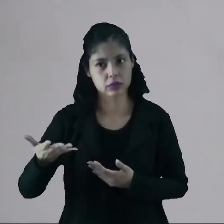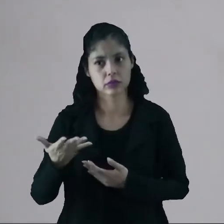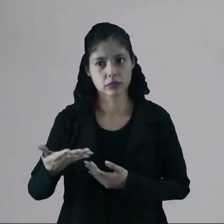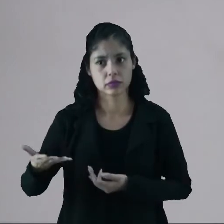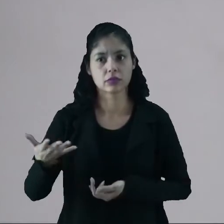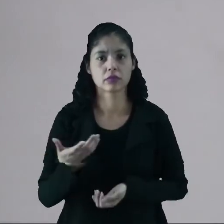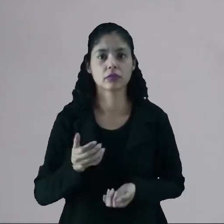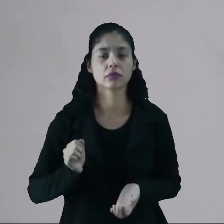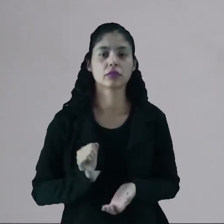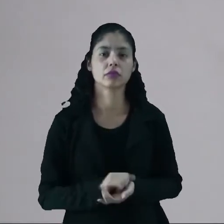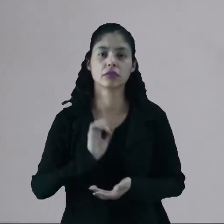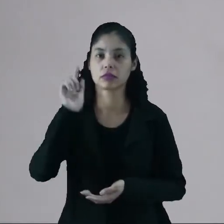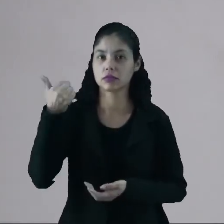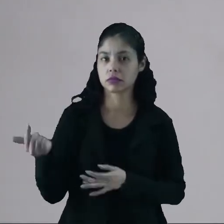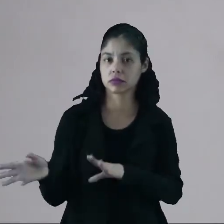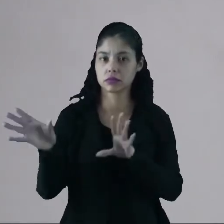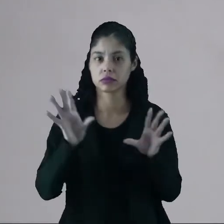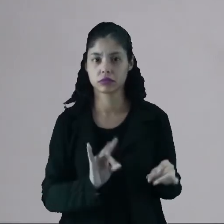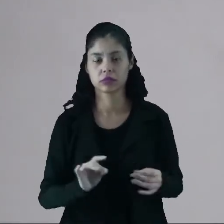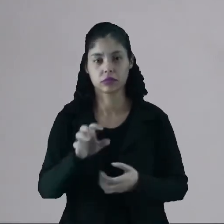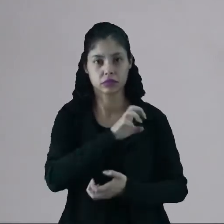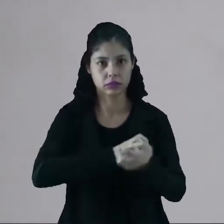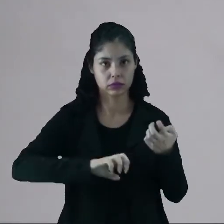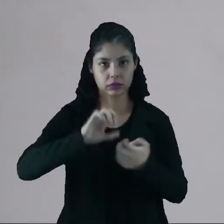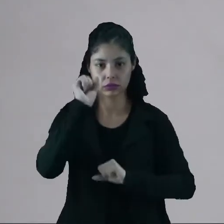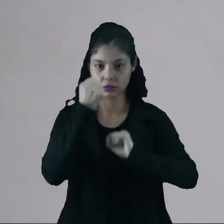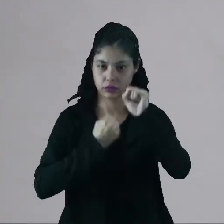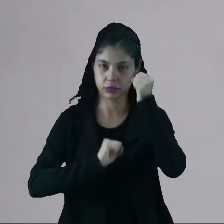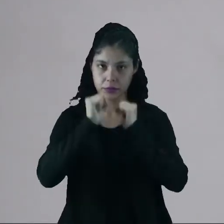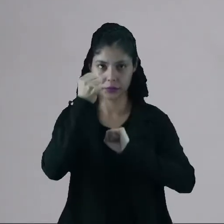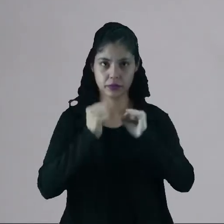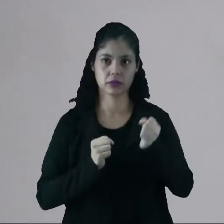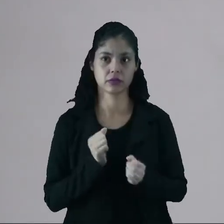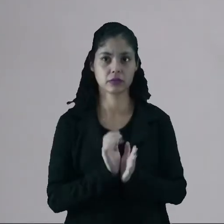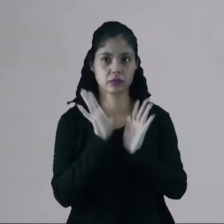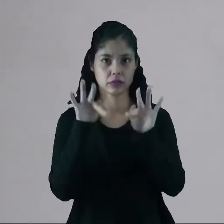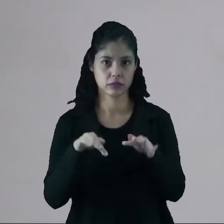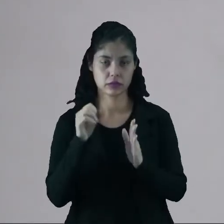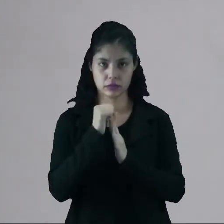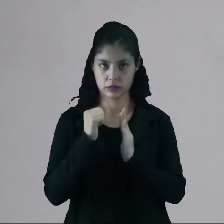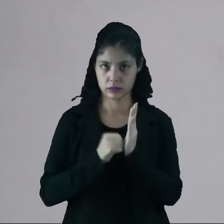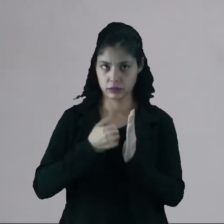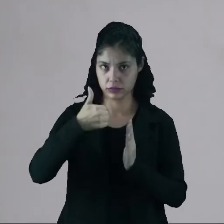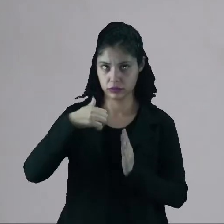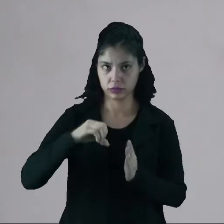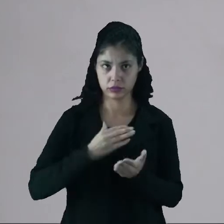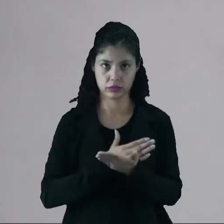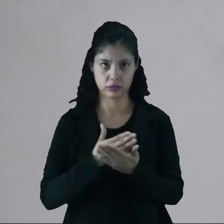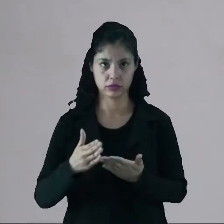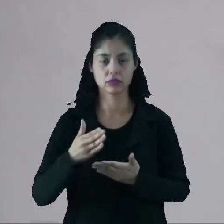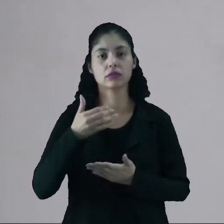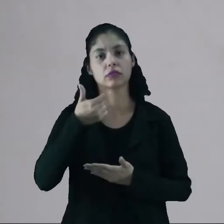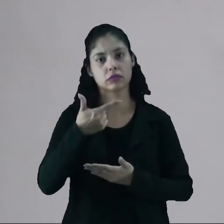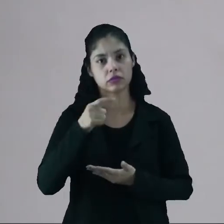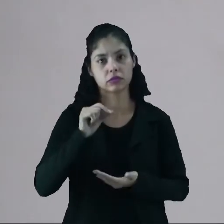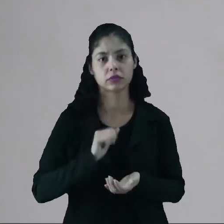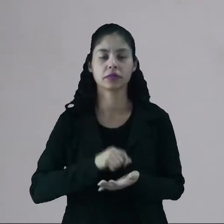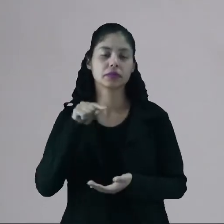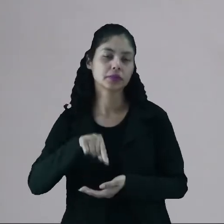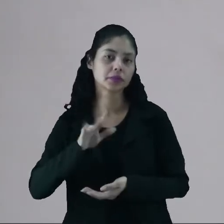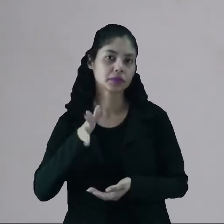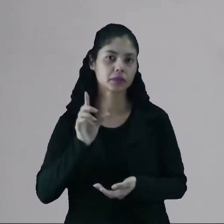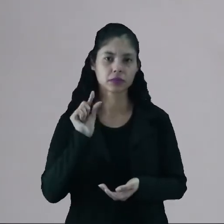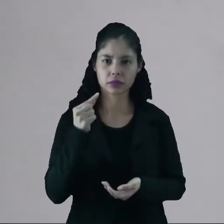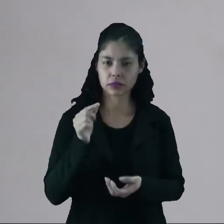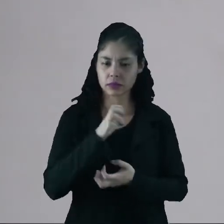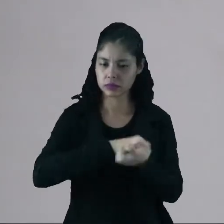vai ser aquilo que vai levar à Revolução Industrial do final do século XIX, início do século XX. Aqui eu já